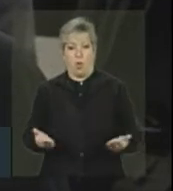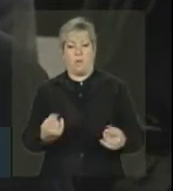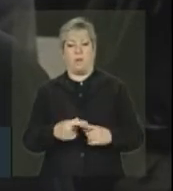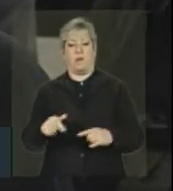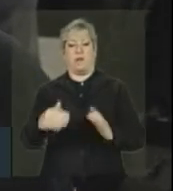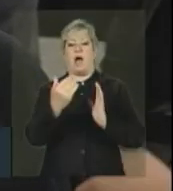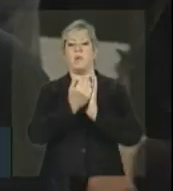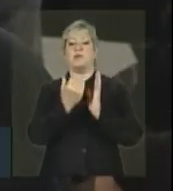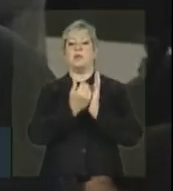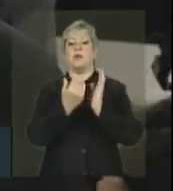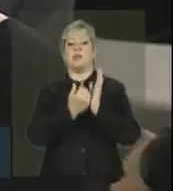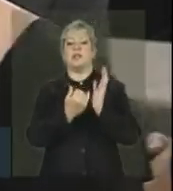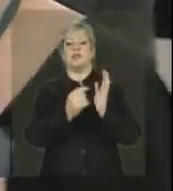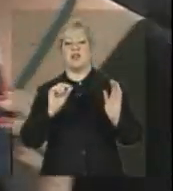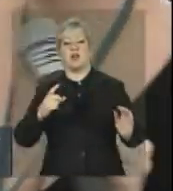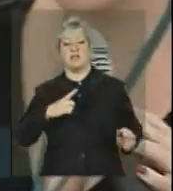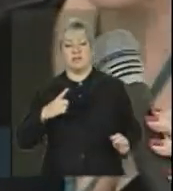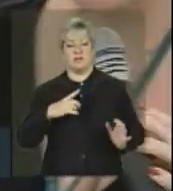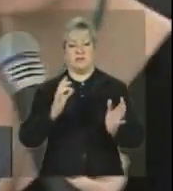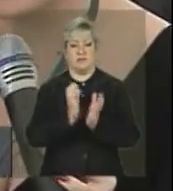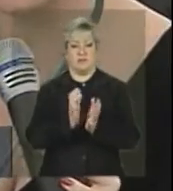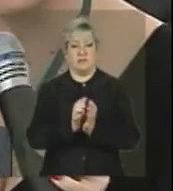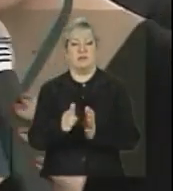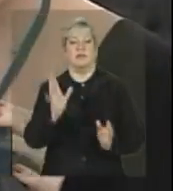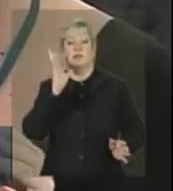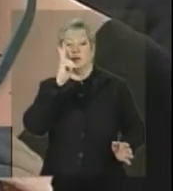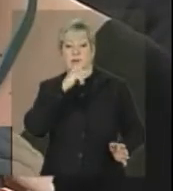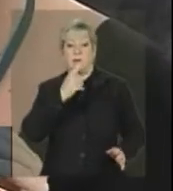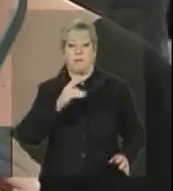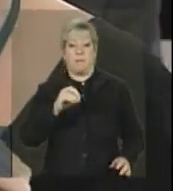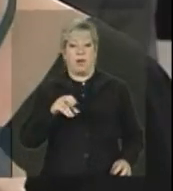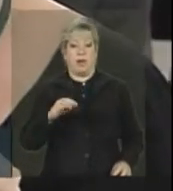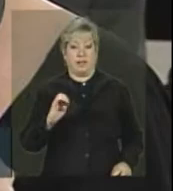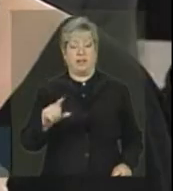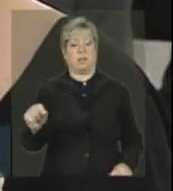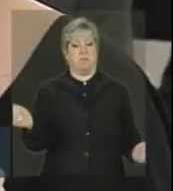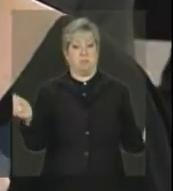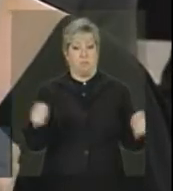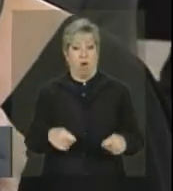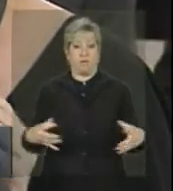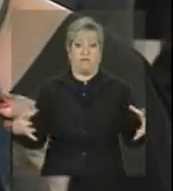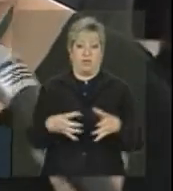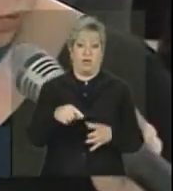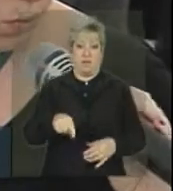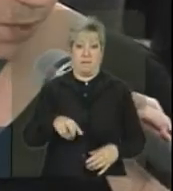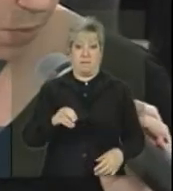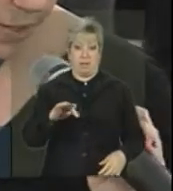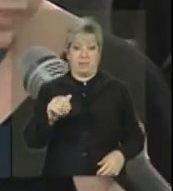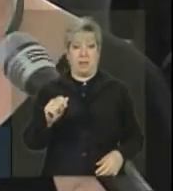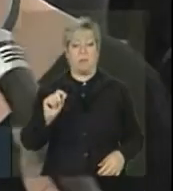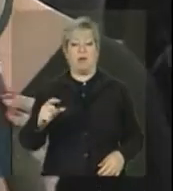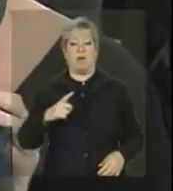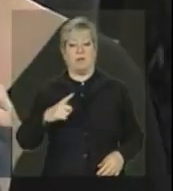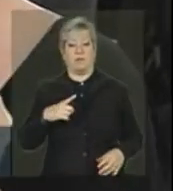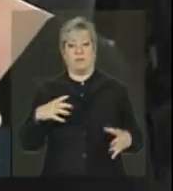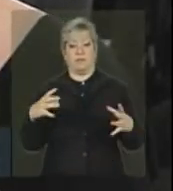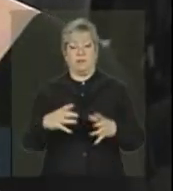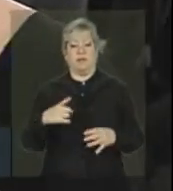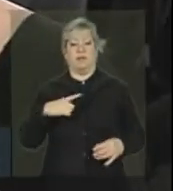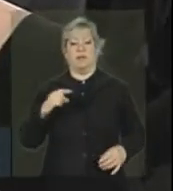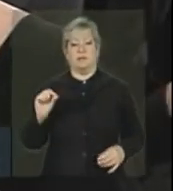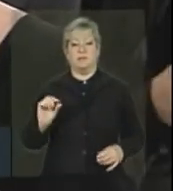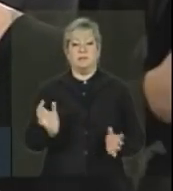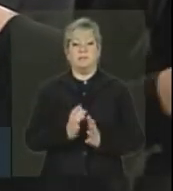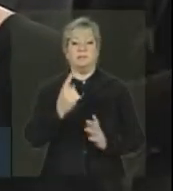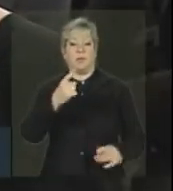um pouco mais de demora. Então, uma das perguntas é, a demora do Pronatec pode afetar essa meta? Porque o número mostra 71 dentro